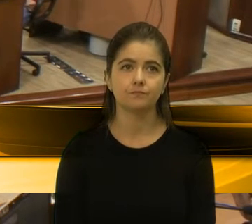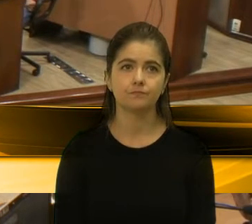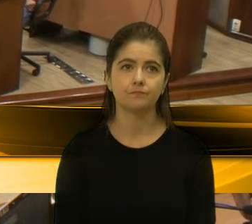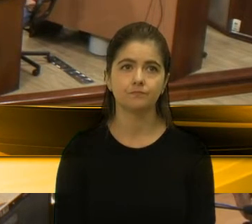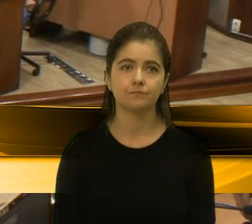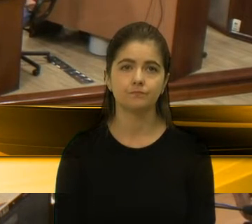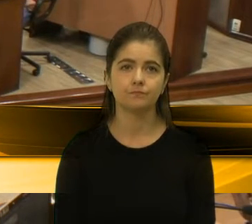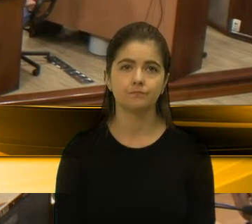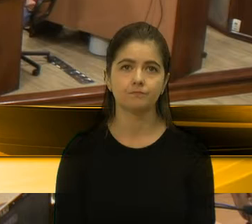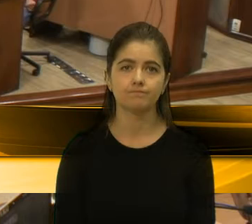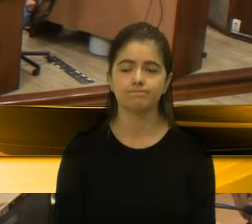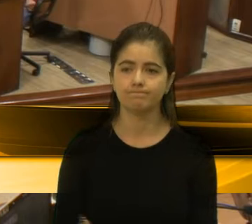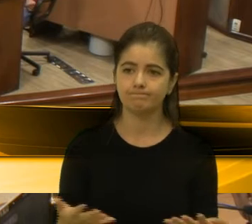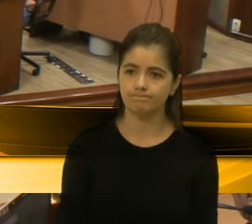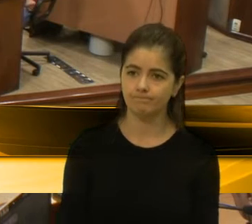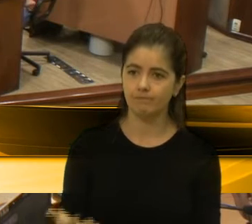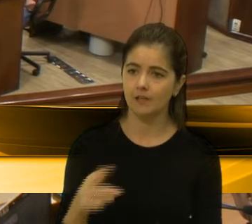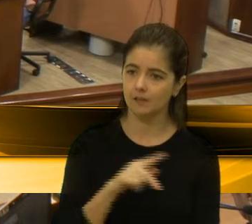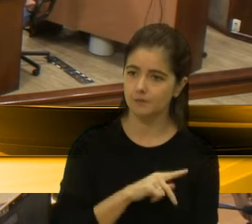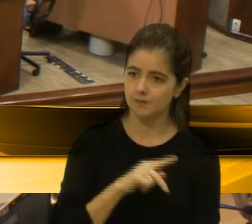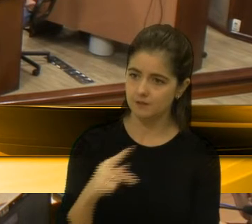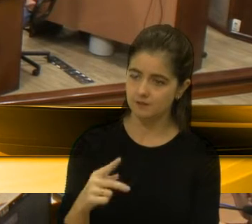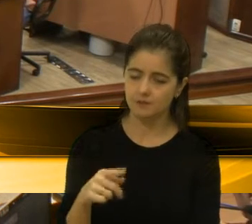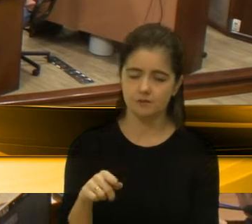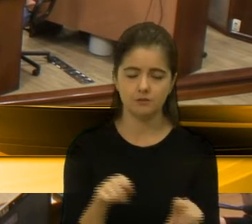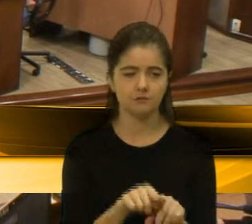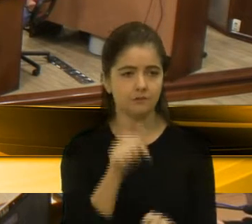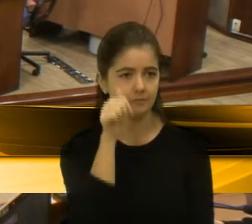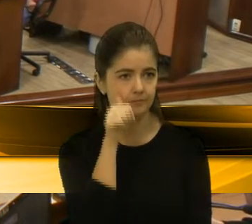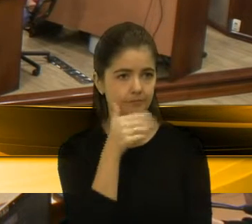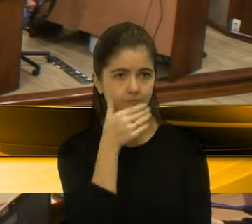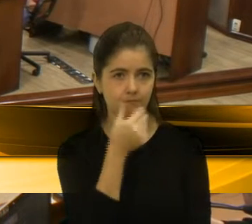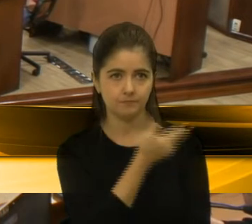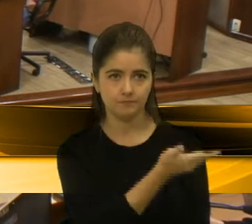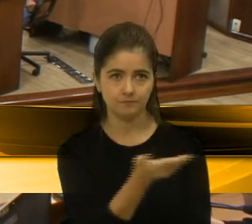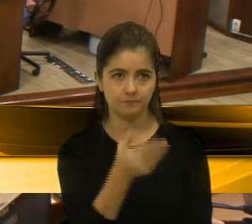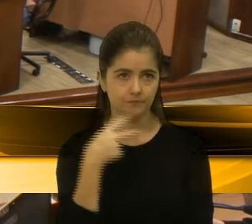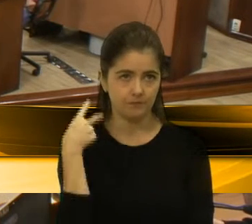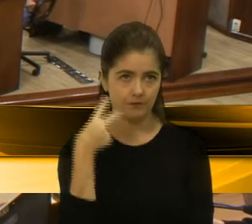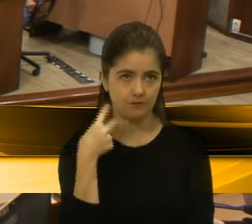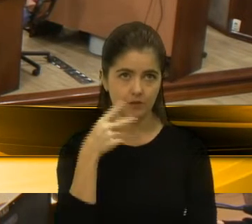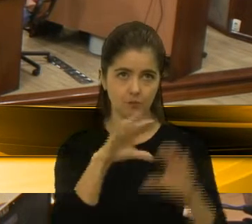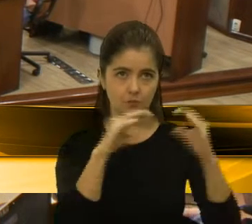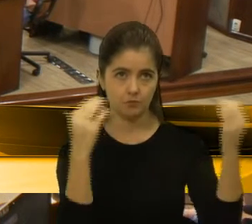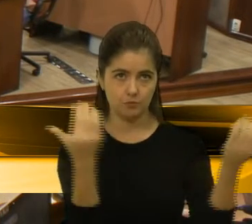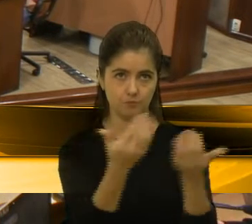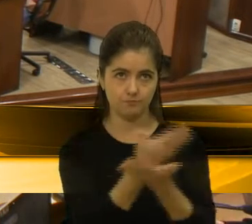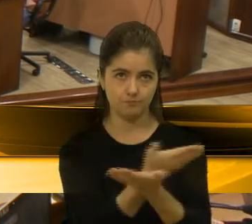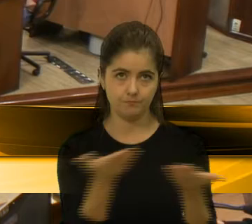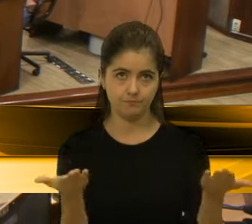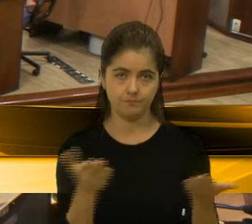O caro presidente, senhoras e senhores vereadores, a comunidade de um modo geral,